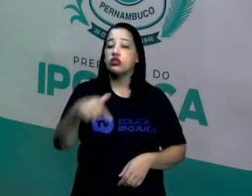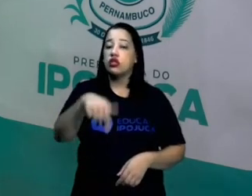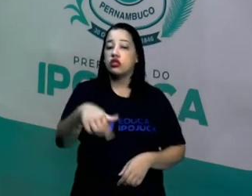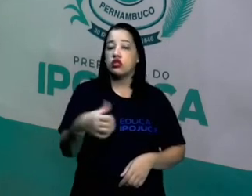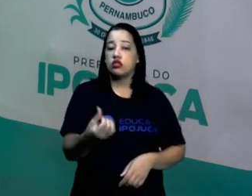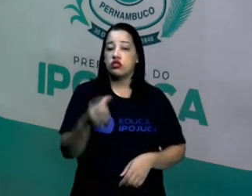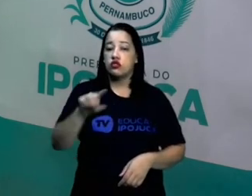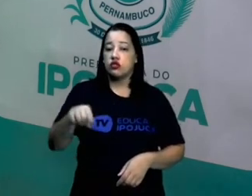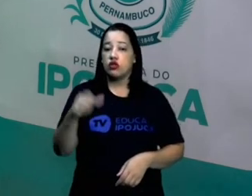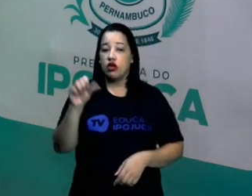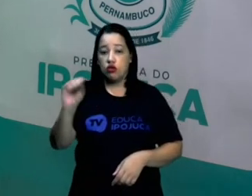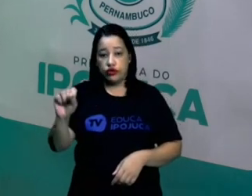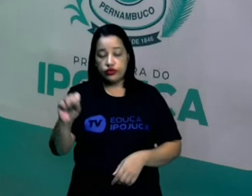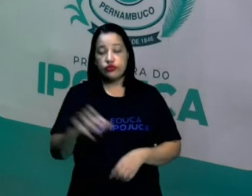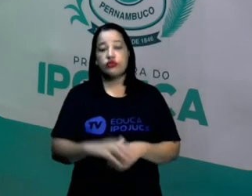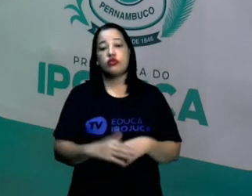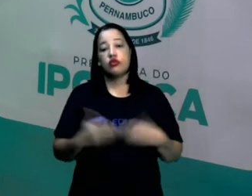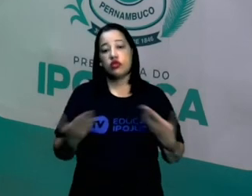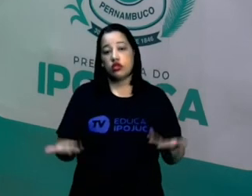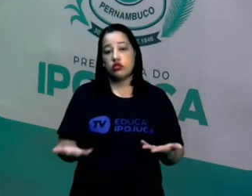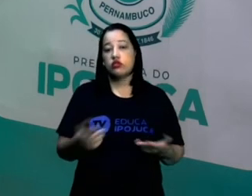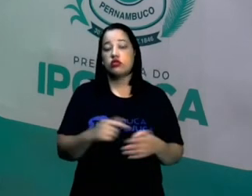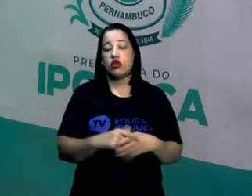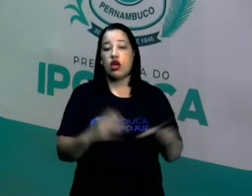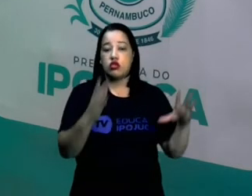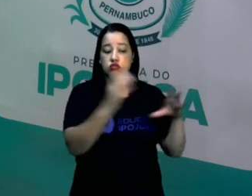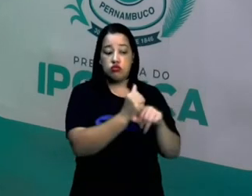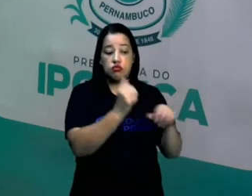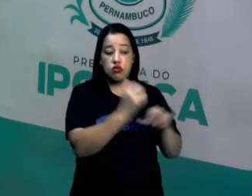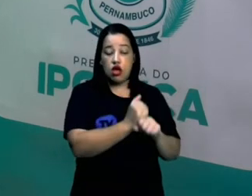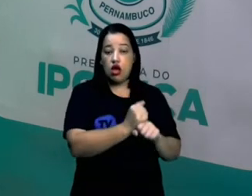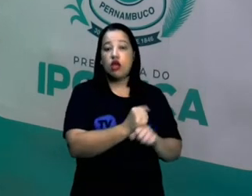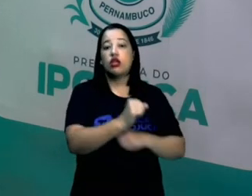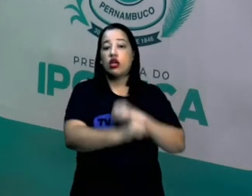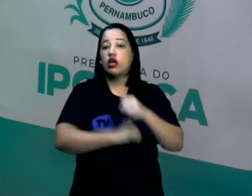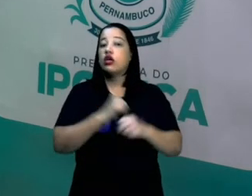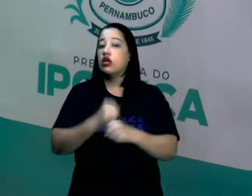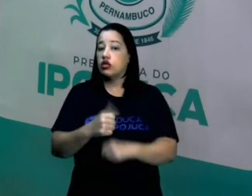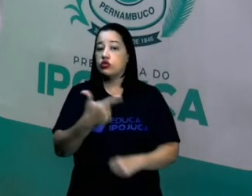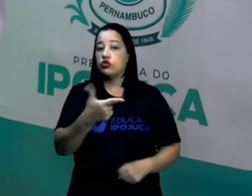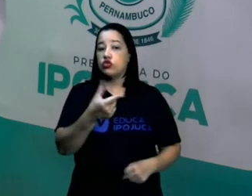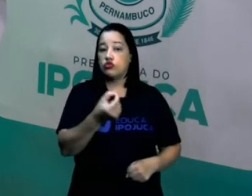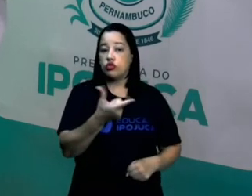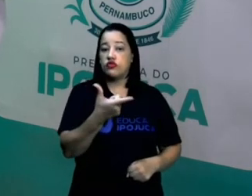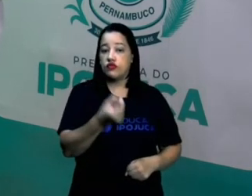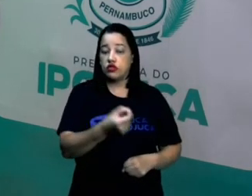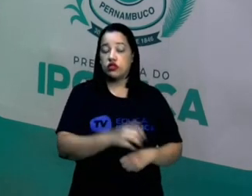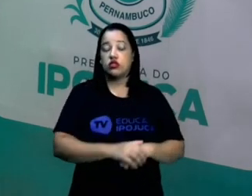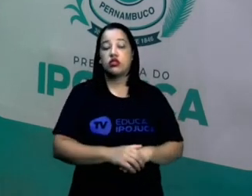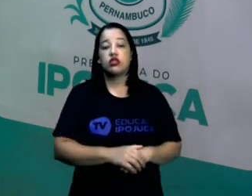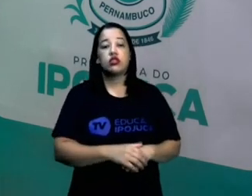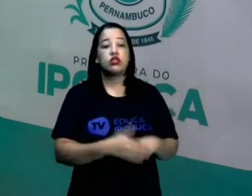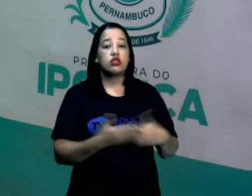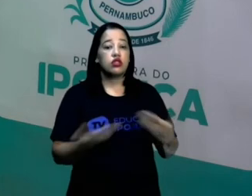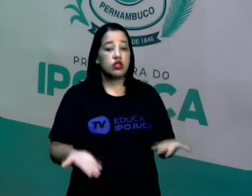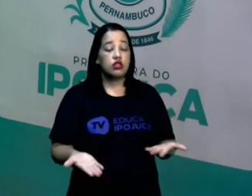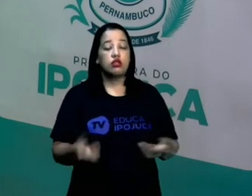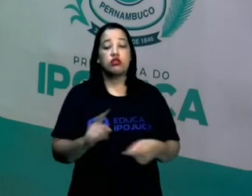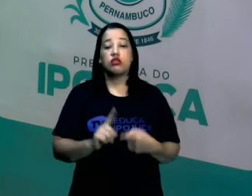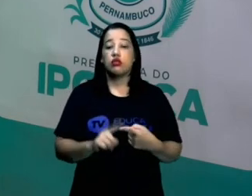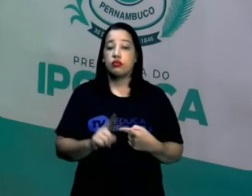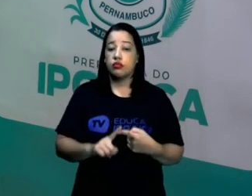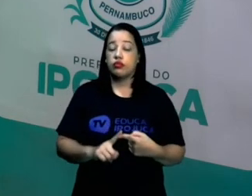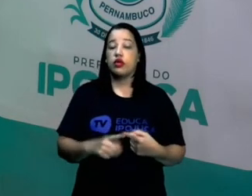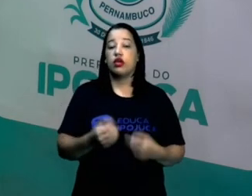segundo o IBGE, isso calculado agora em 2020. E o índice de desenvolvimento humano,